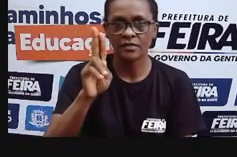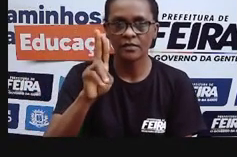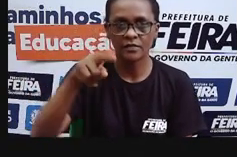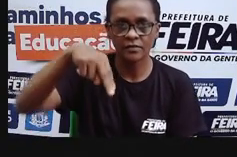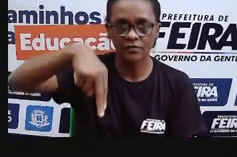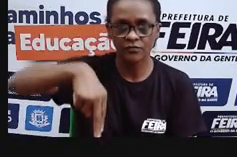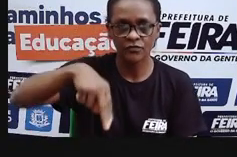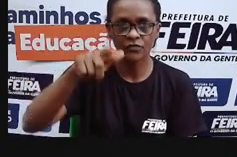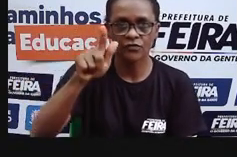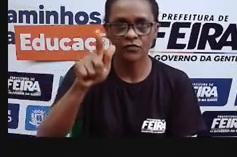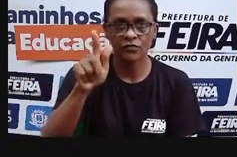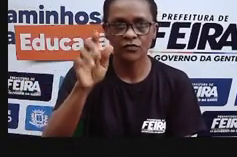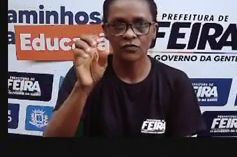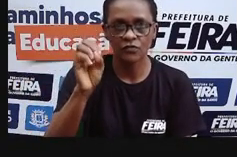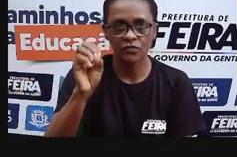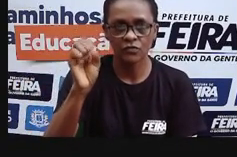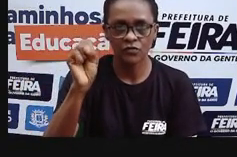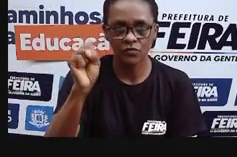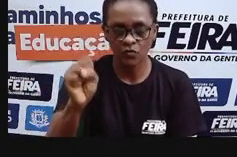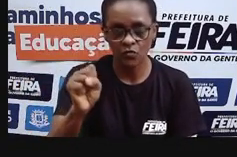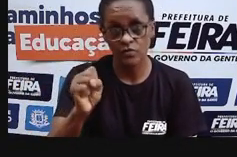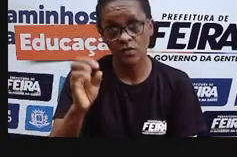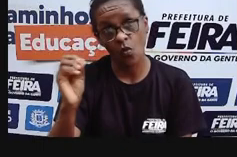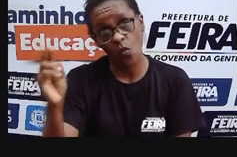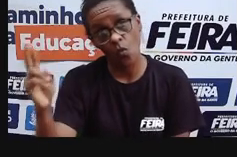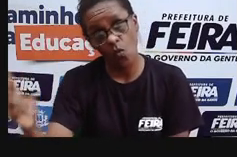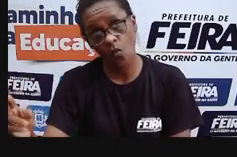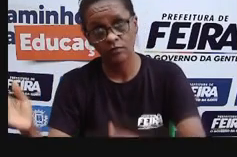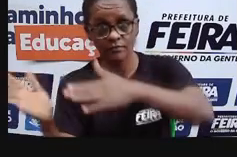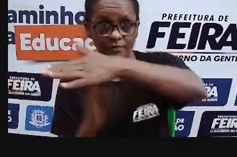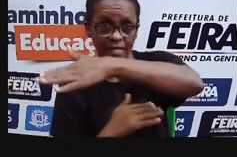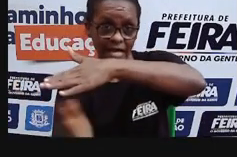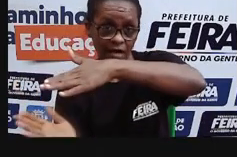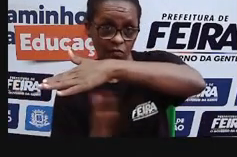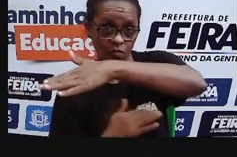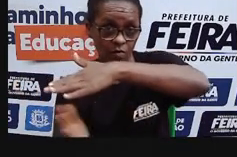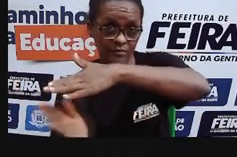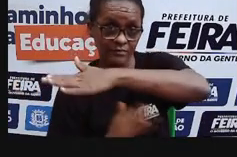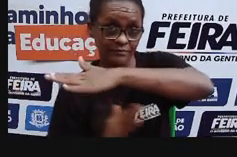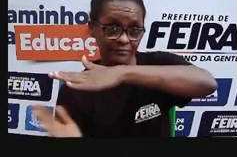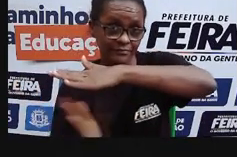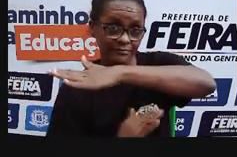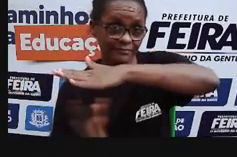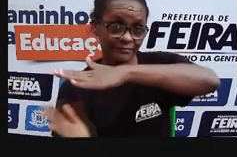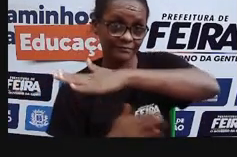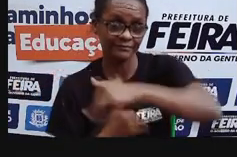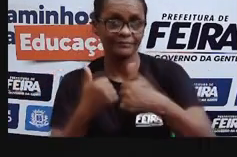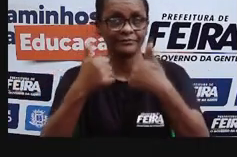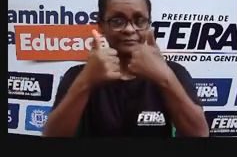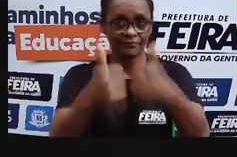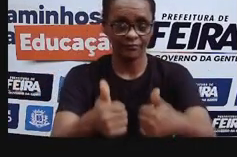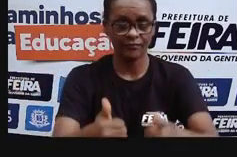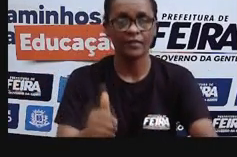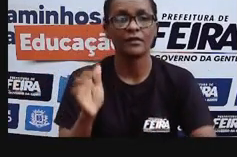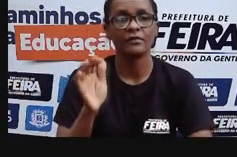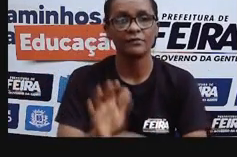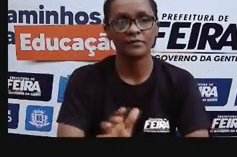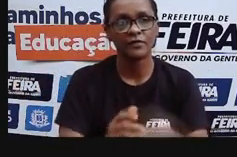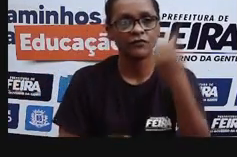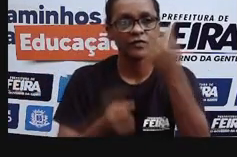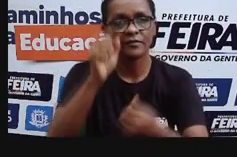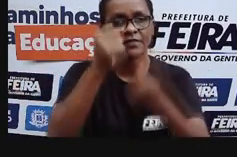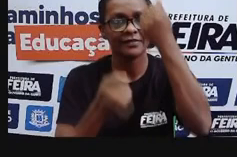cerveja, são produtos, bebidas que vêm da fermentação, que é realizada por